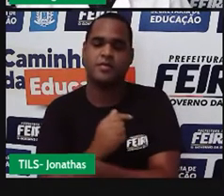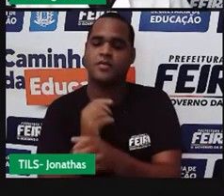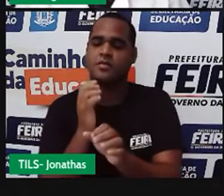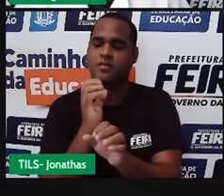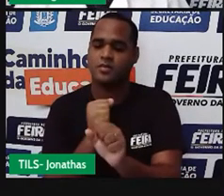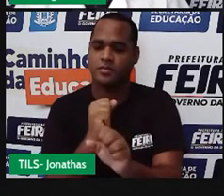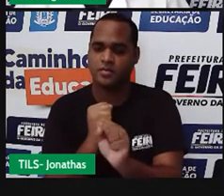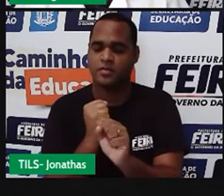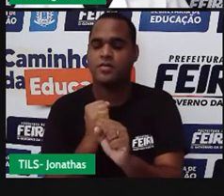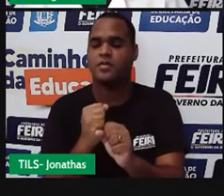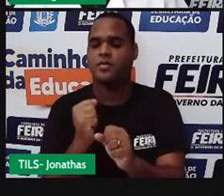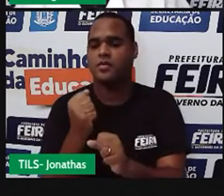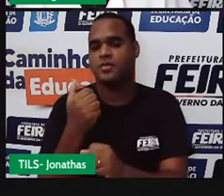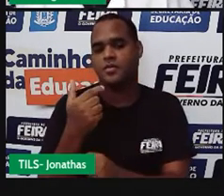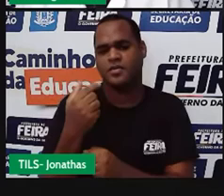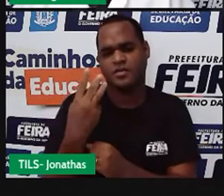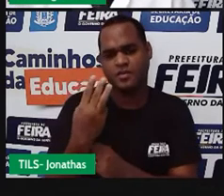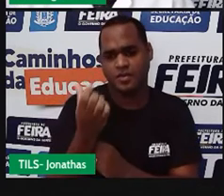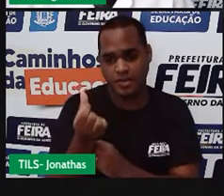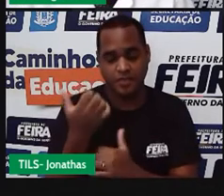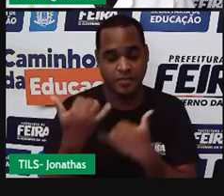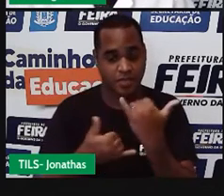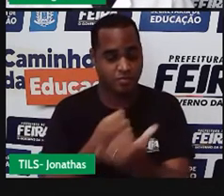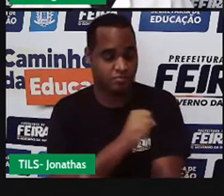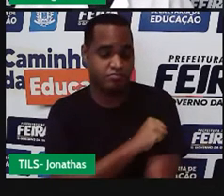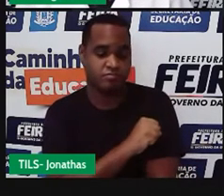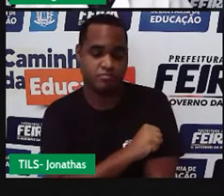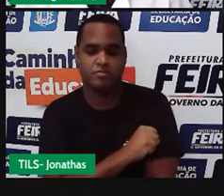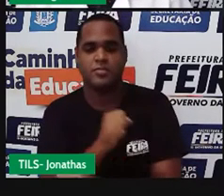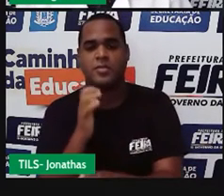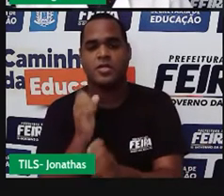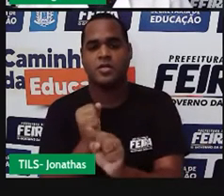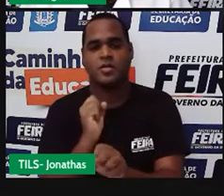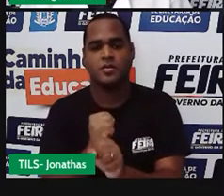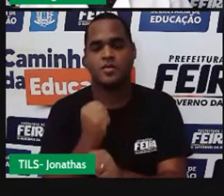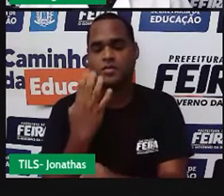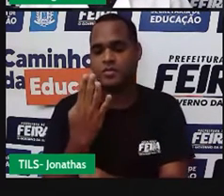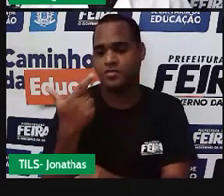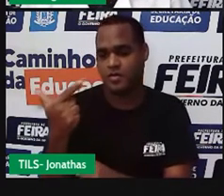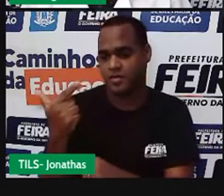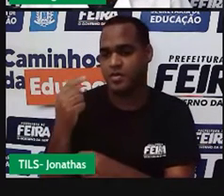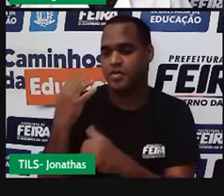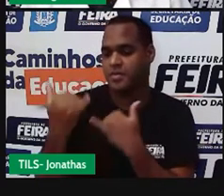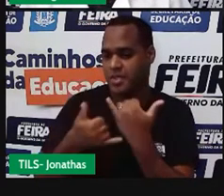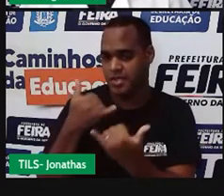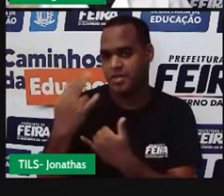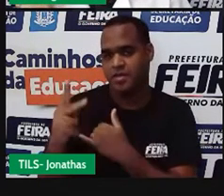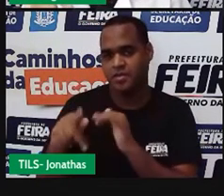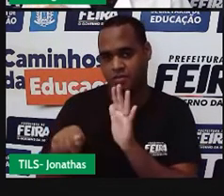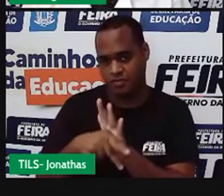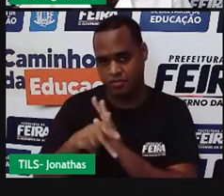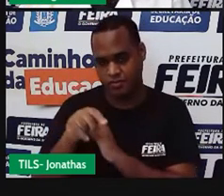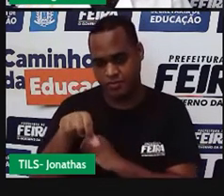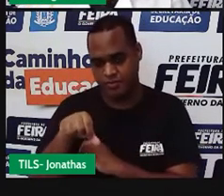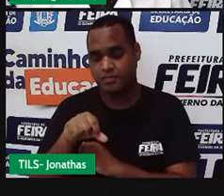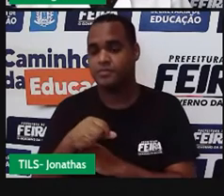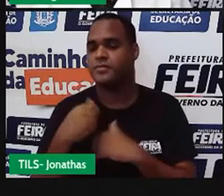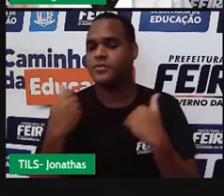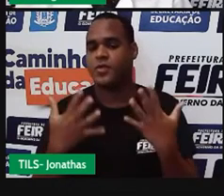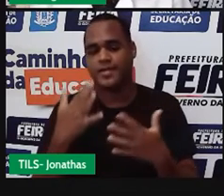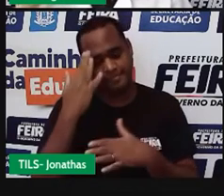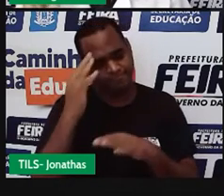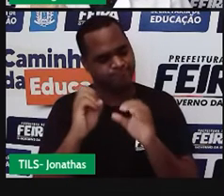36 brinquedos do oitavo ano, somar com os 42 brinquedos do nono ano. Porque aí, professor, a gente vai descobrir